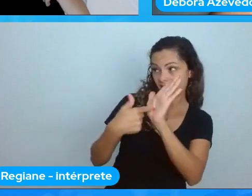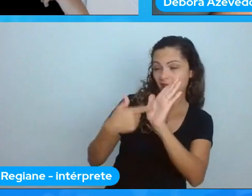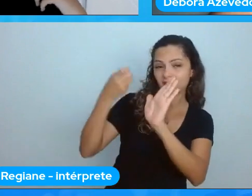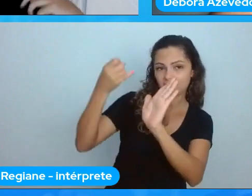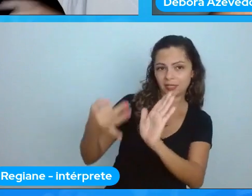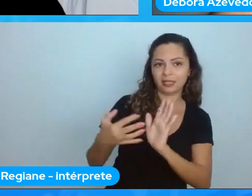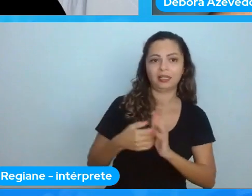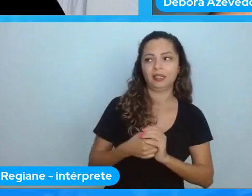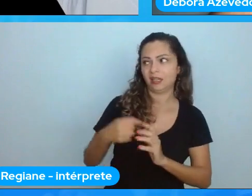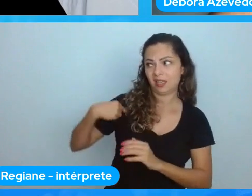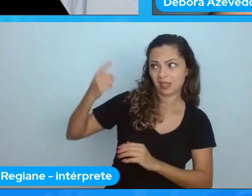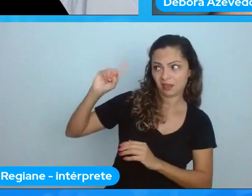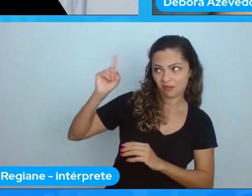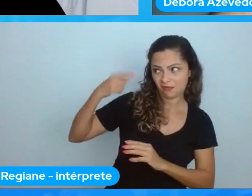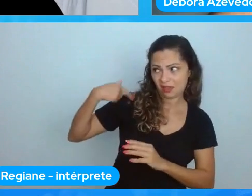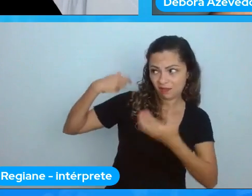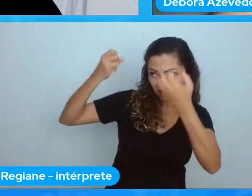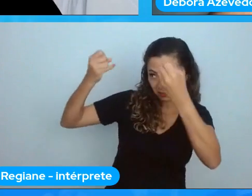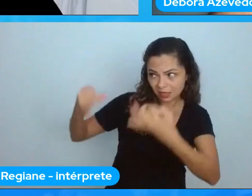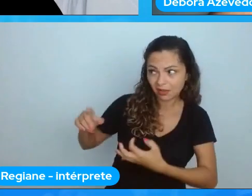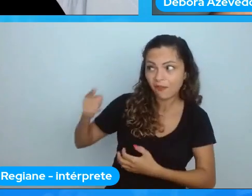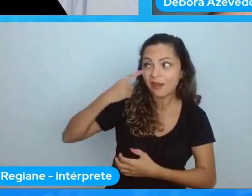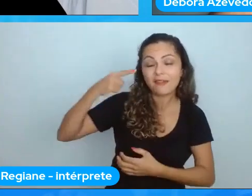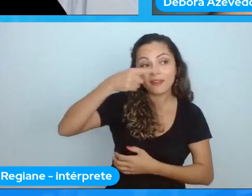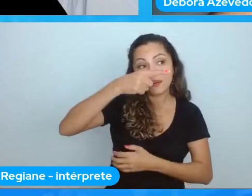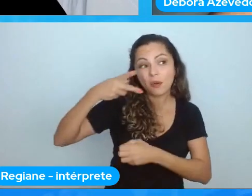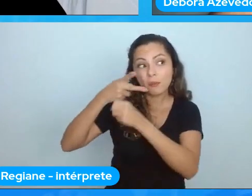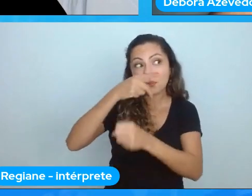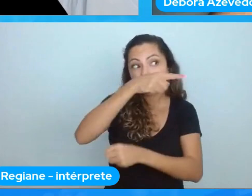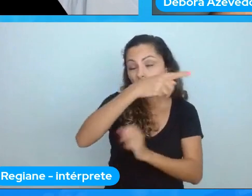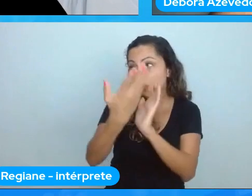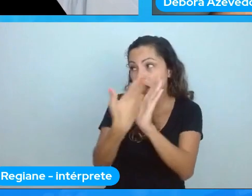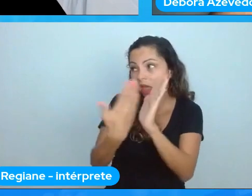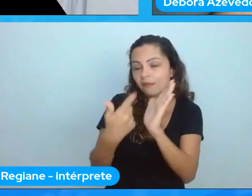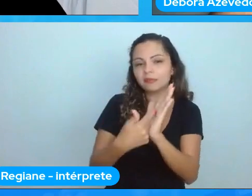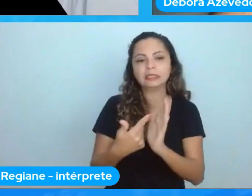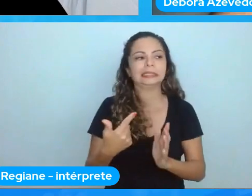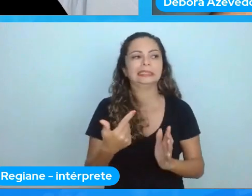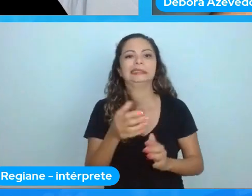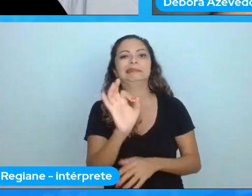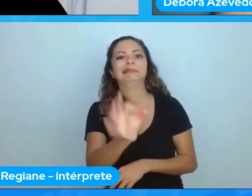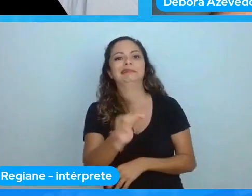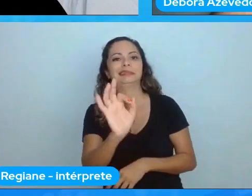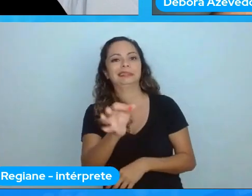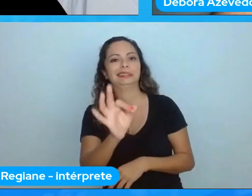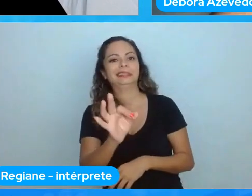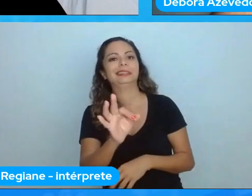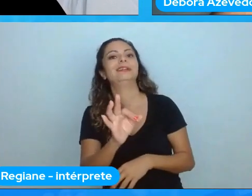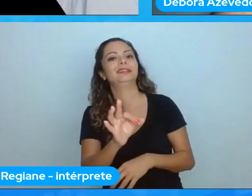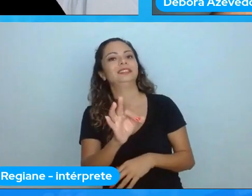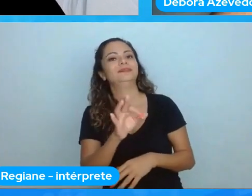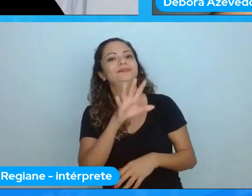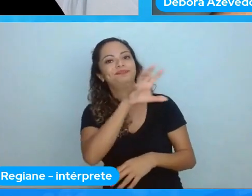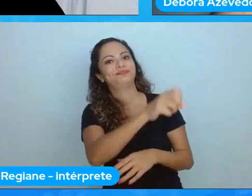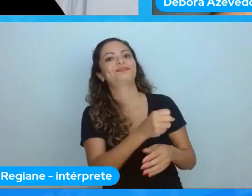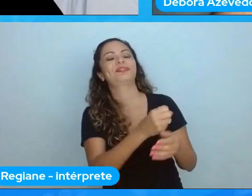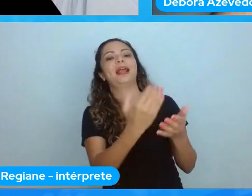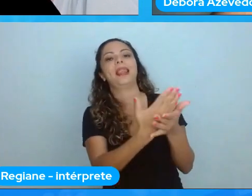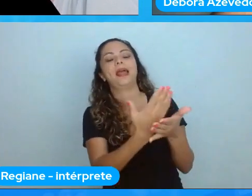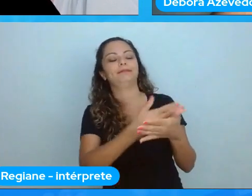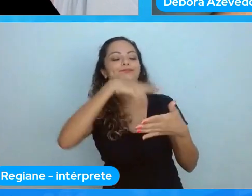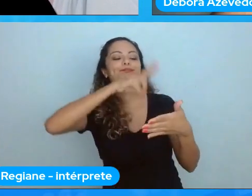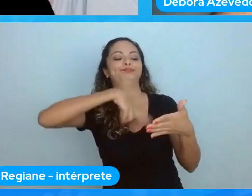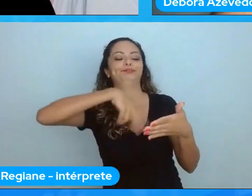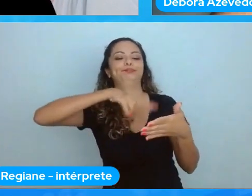repetir não vá atrás desse livro eu fiquei caramba realmente né vou atrás vou atrás de aprender vou atrás de ler e acho que foi muito esse